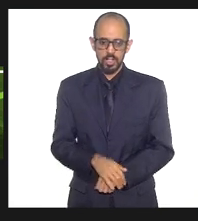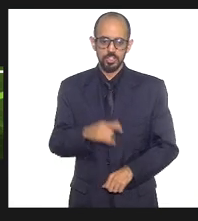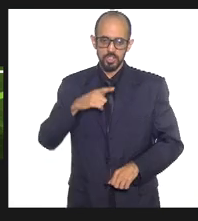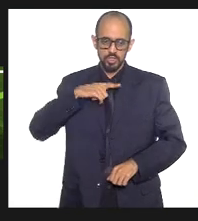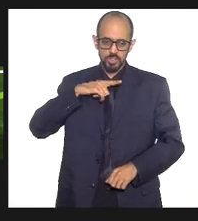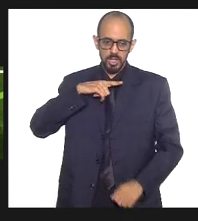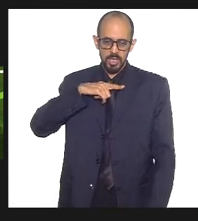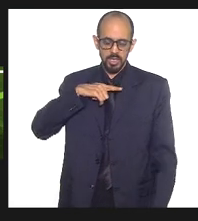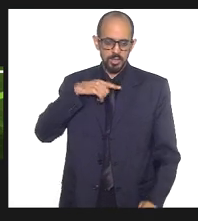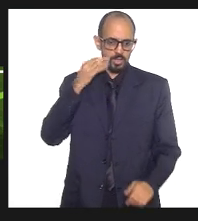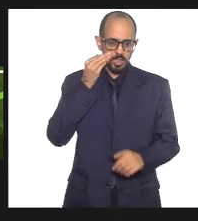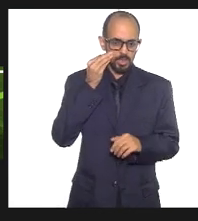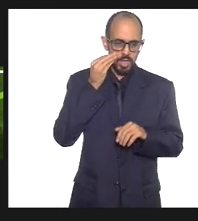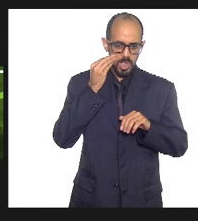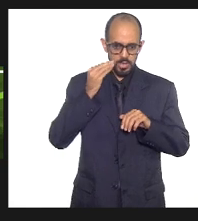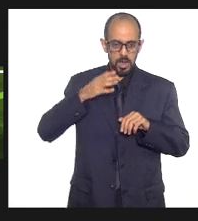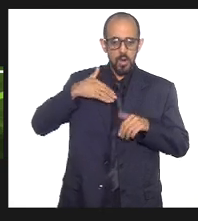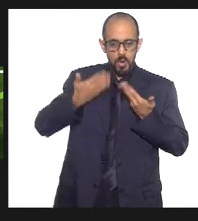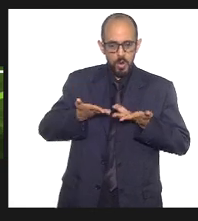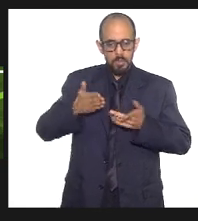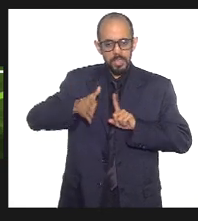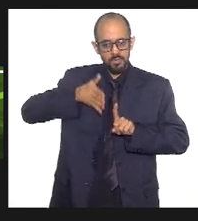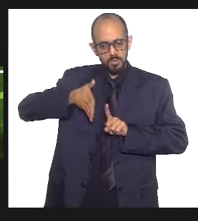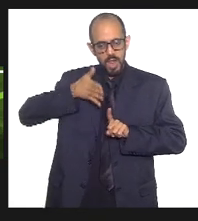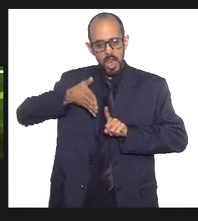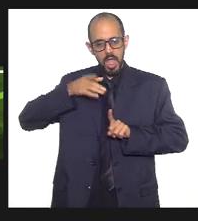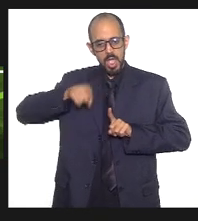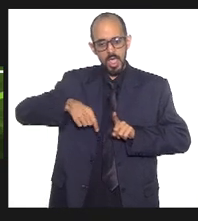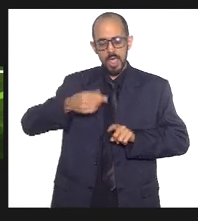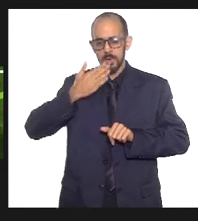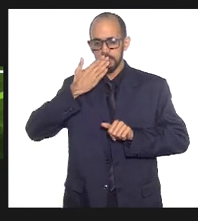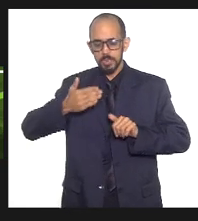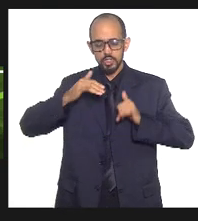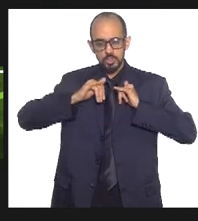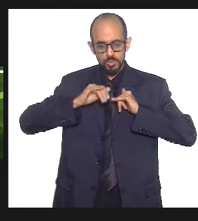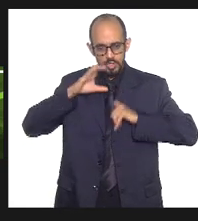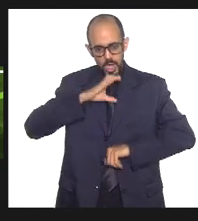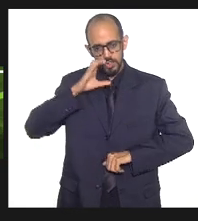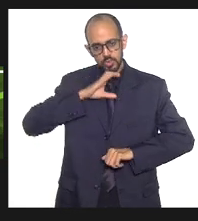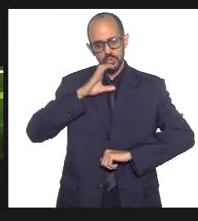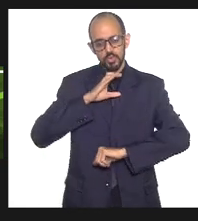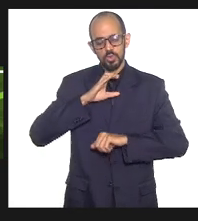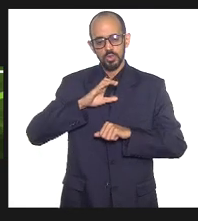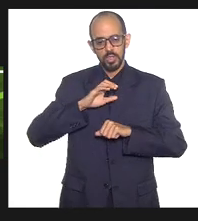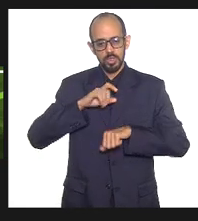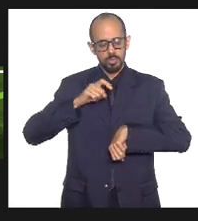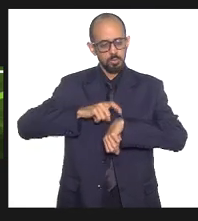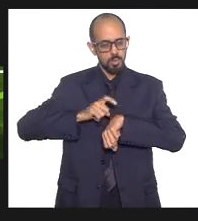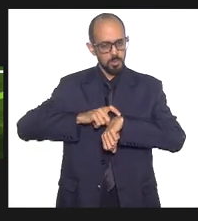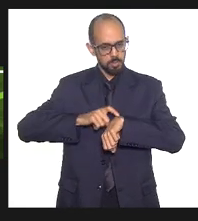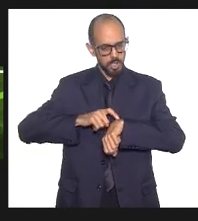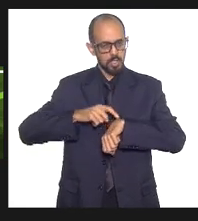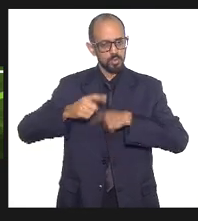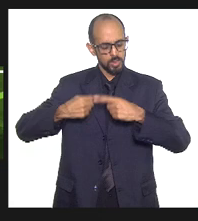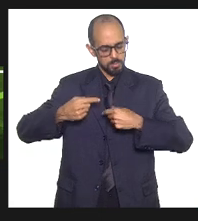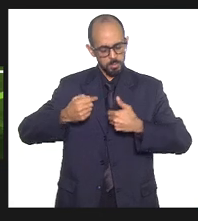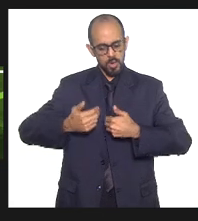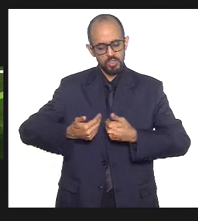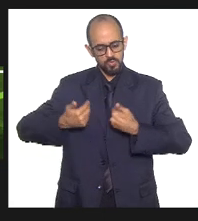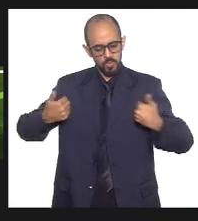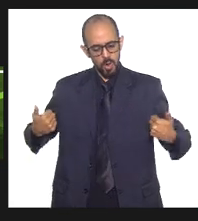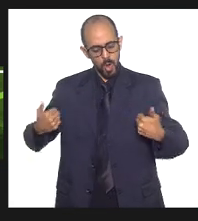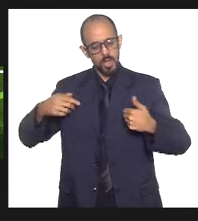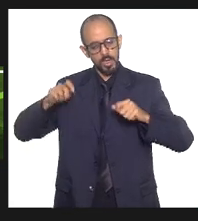tente. Então, a minha fala é muito no encontro disso, de pedir um apelo em um momento restrito. Se vocês quiserem, a gente pode dar detalhes de algumas